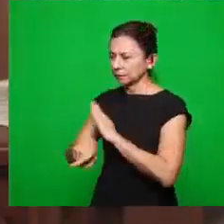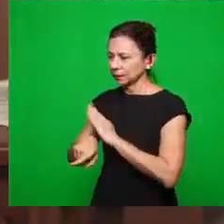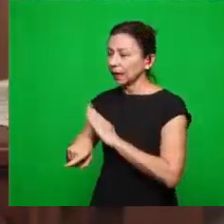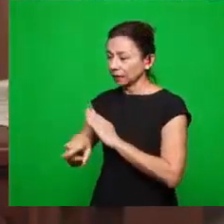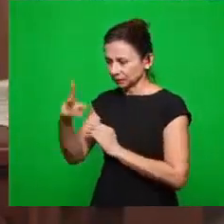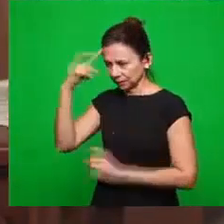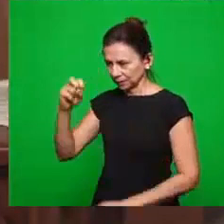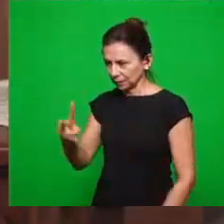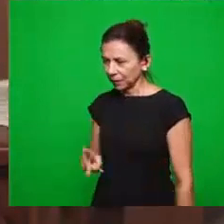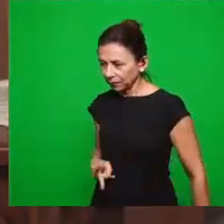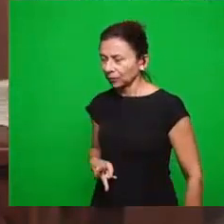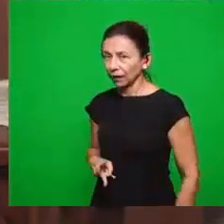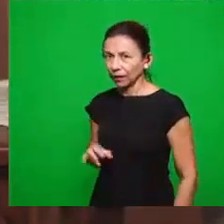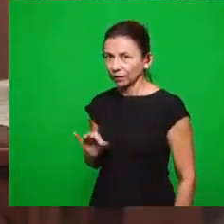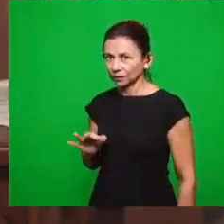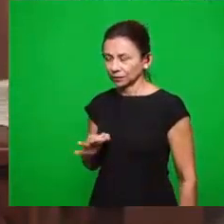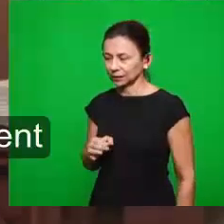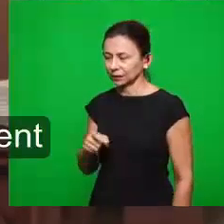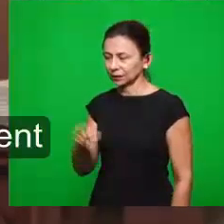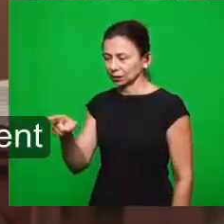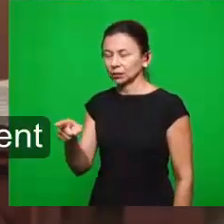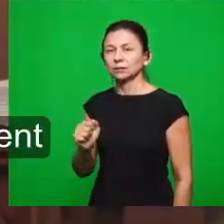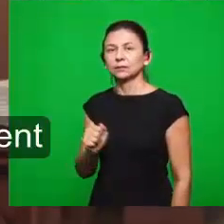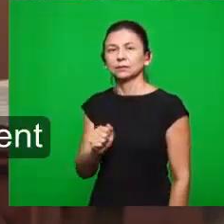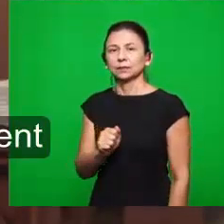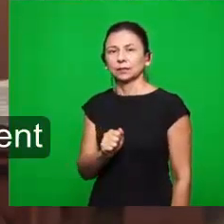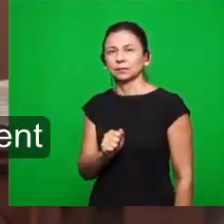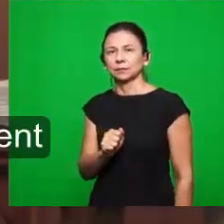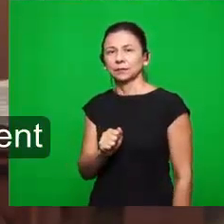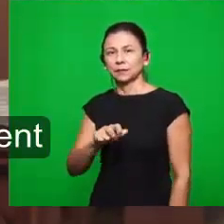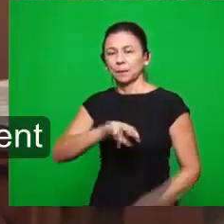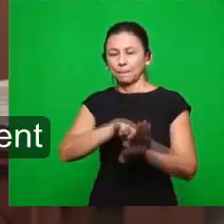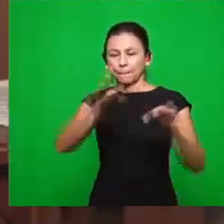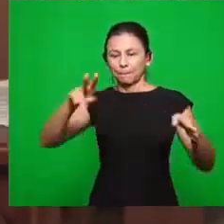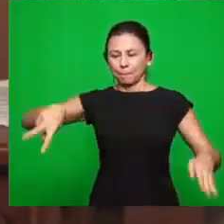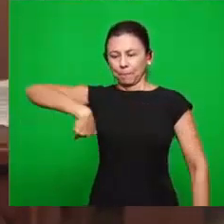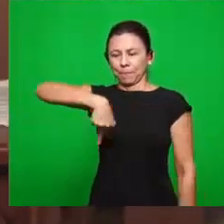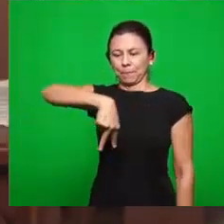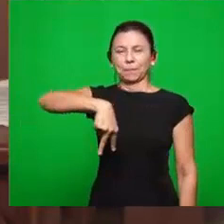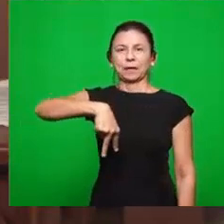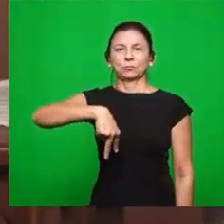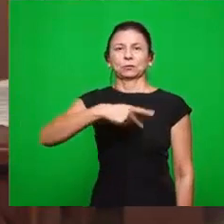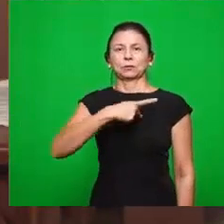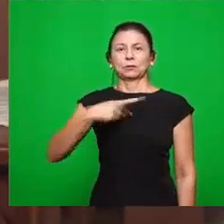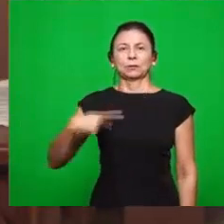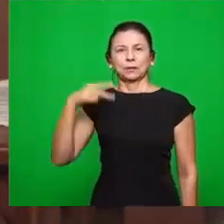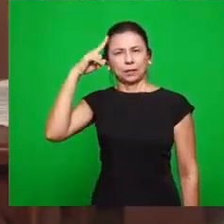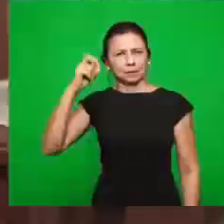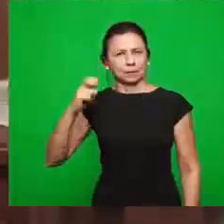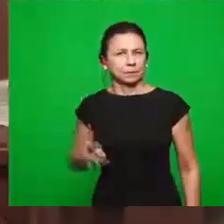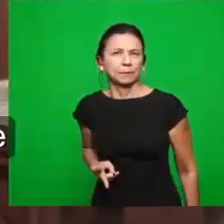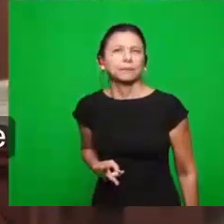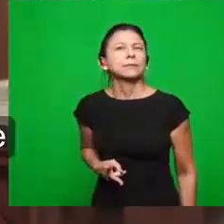que ele é sabido mesmo. Que ele sabe mesmo. E que ele vai desviar a vida da igreja, porque ele é muito inteligente. E eu vou fazer uma pergunta.